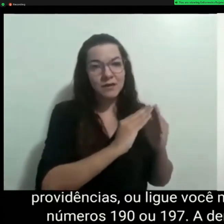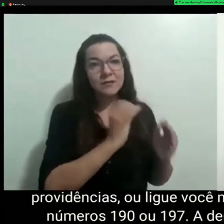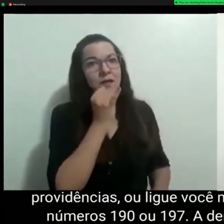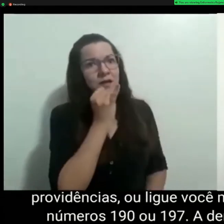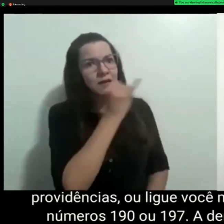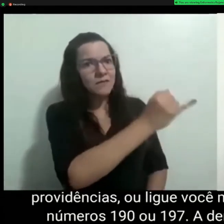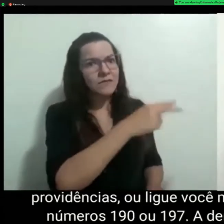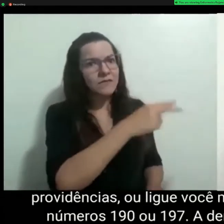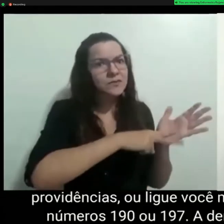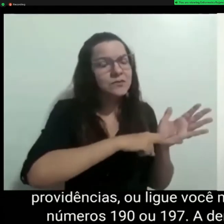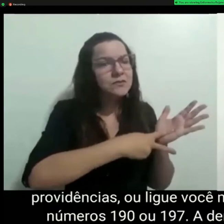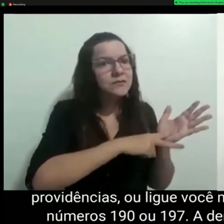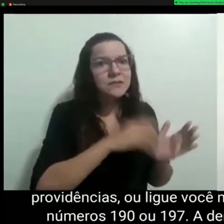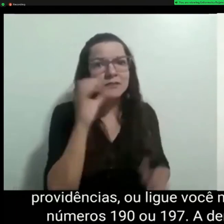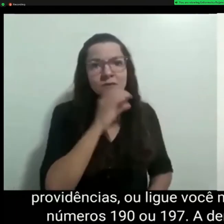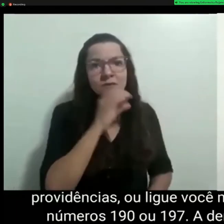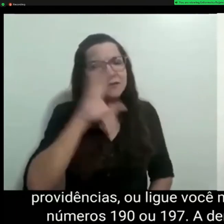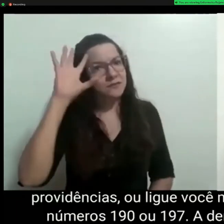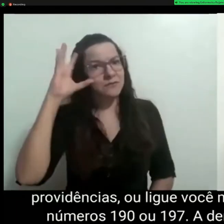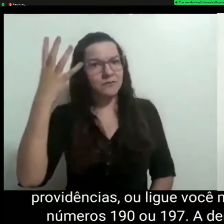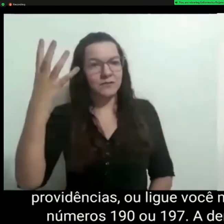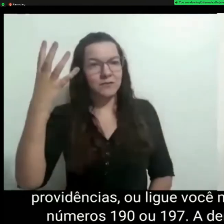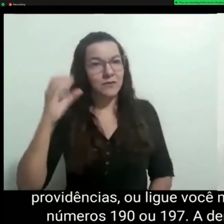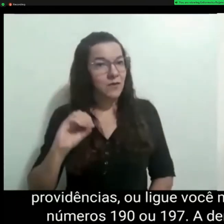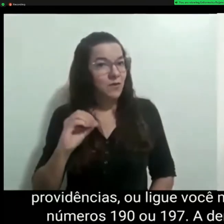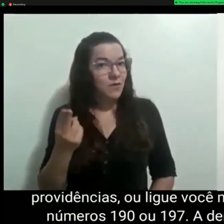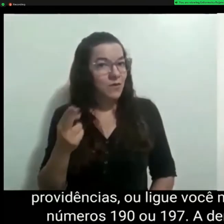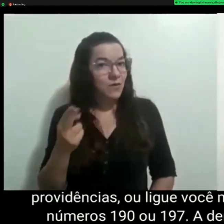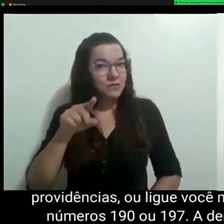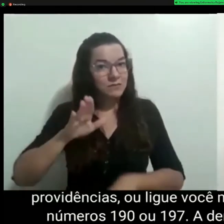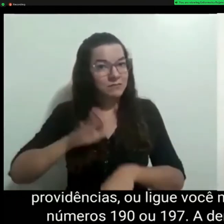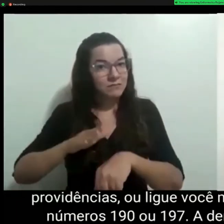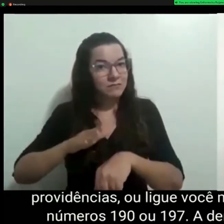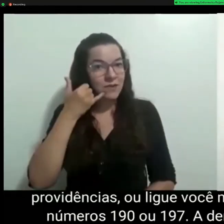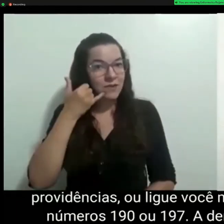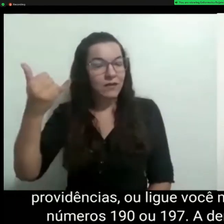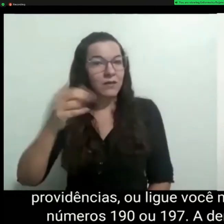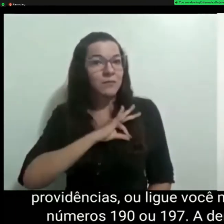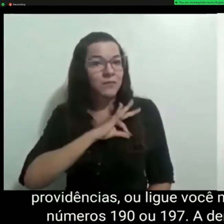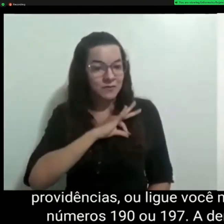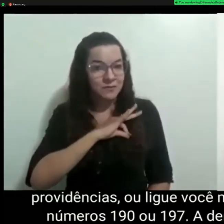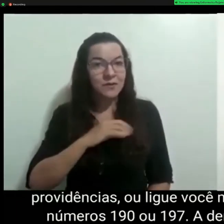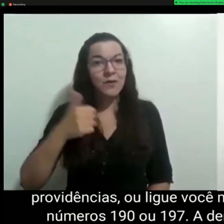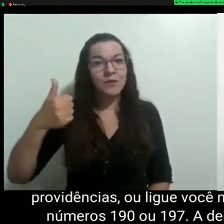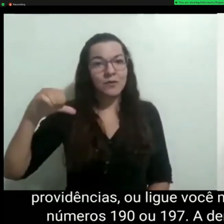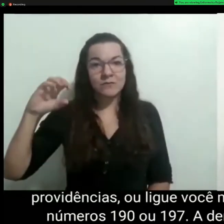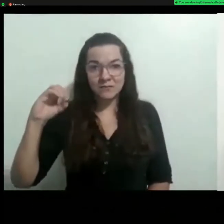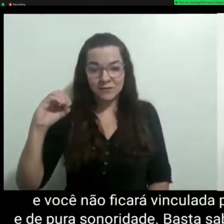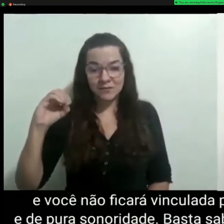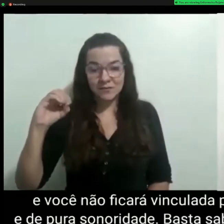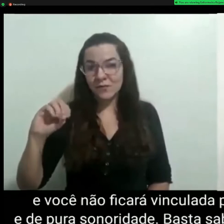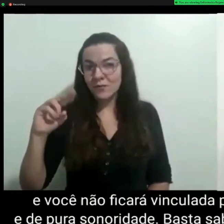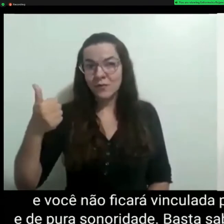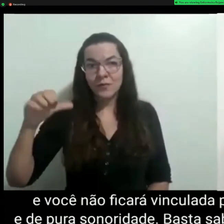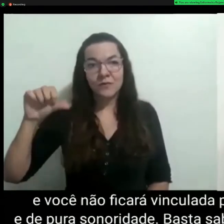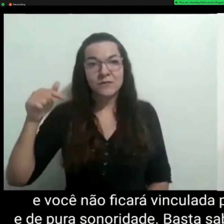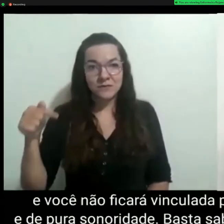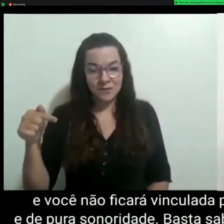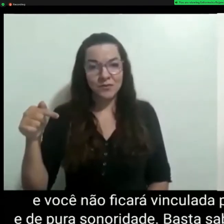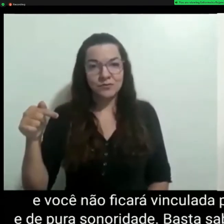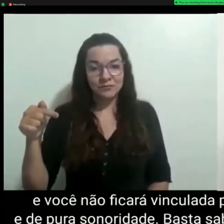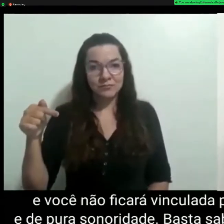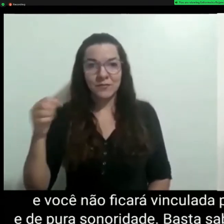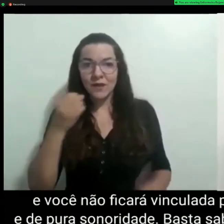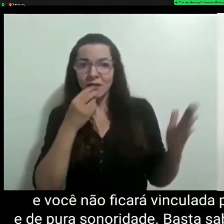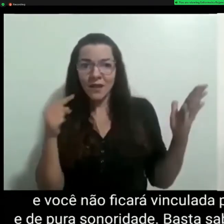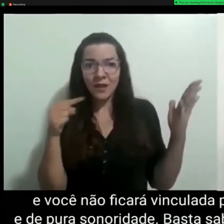ou 197. A denúncia pode ser anônima e você não ficará vinculada por esse gesto